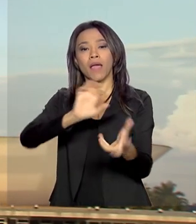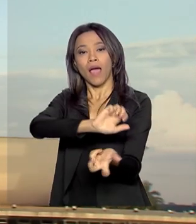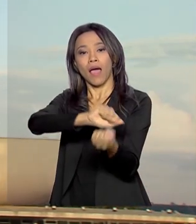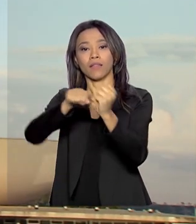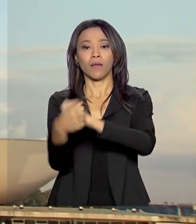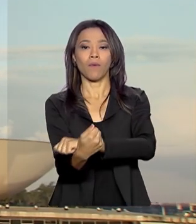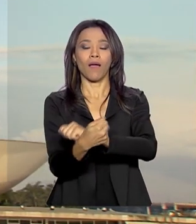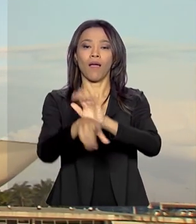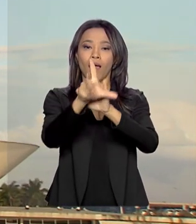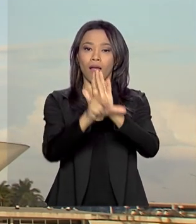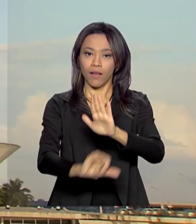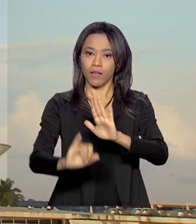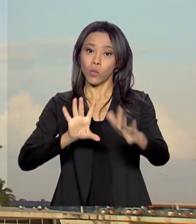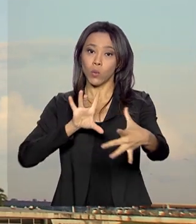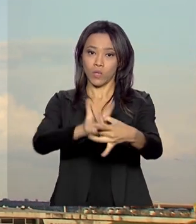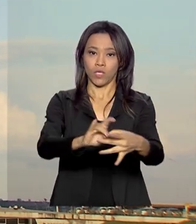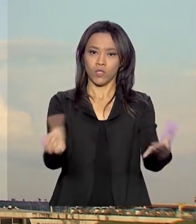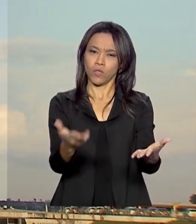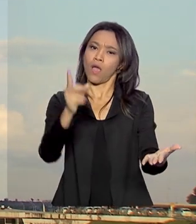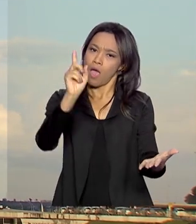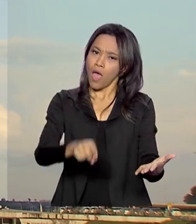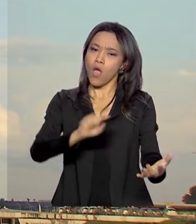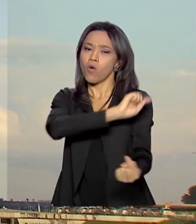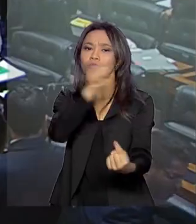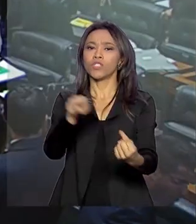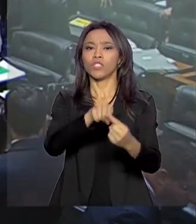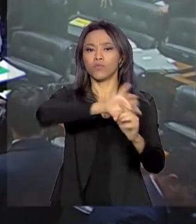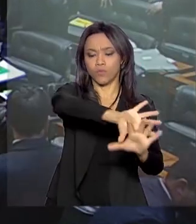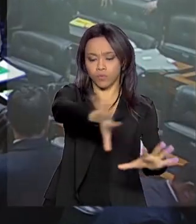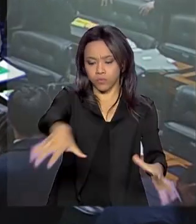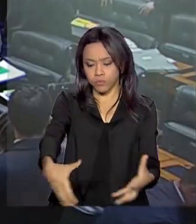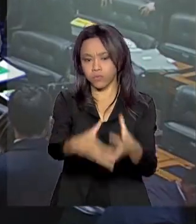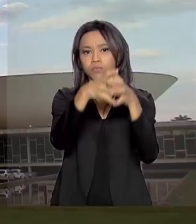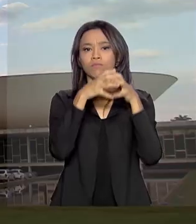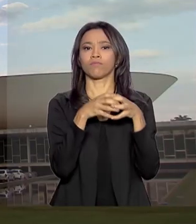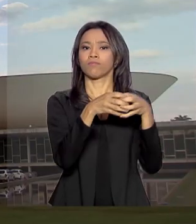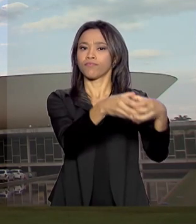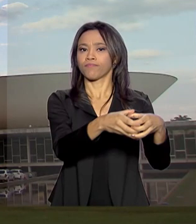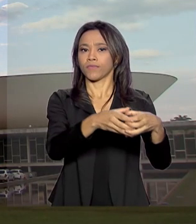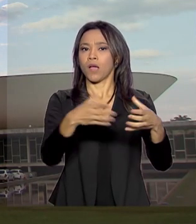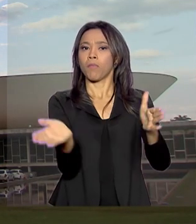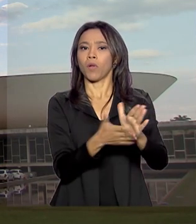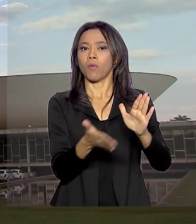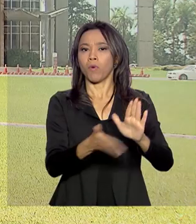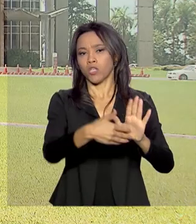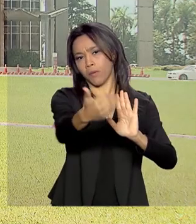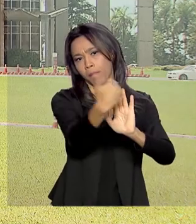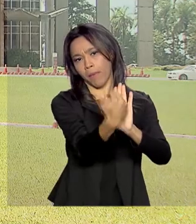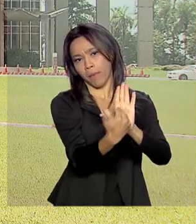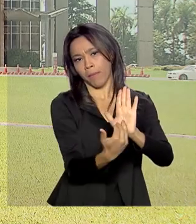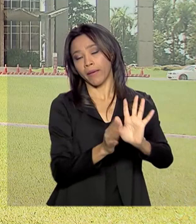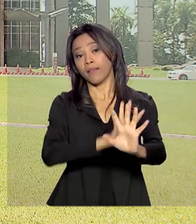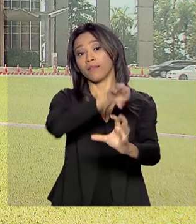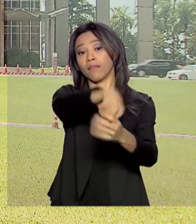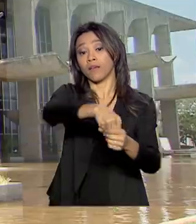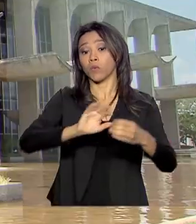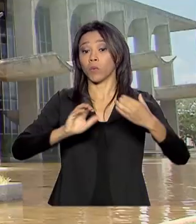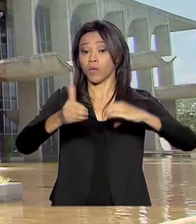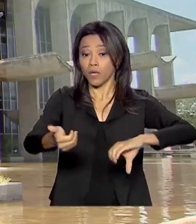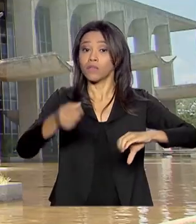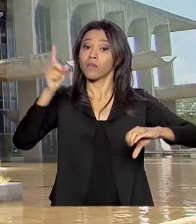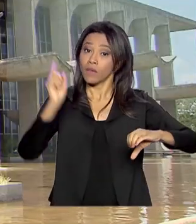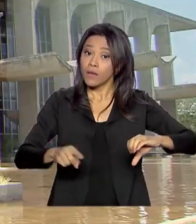atual. Esse é o objetivo do pacote anticrime em tramitação no Congresso Nacional e que faz parte das